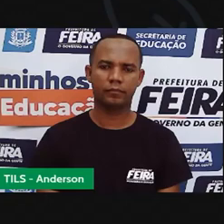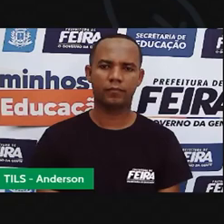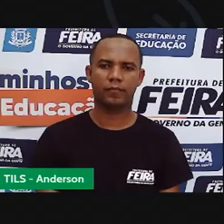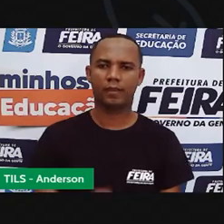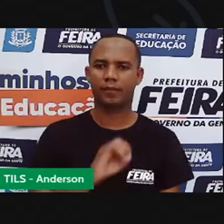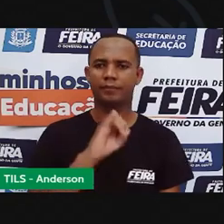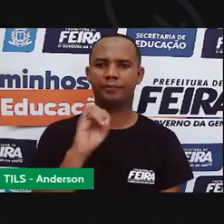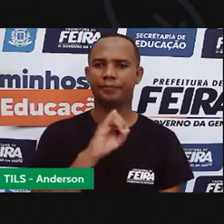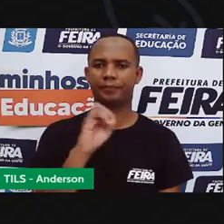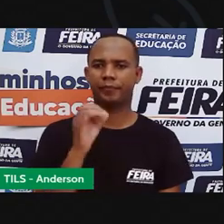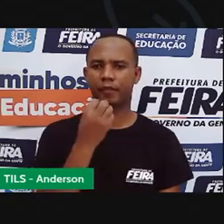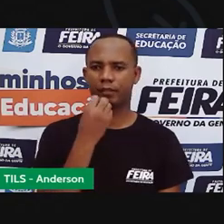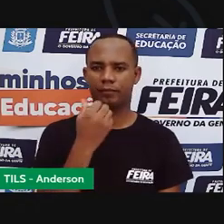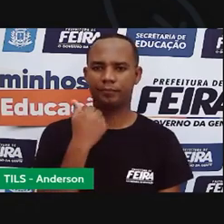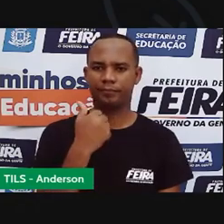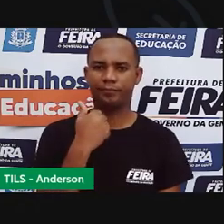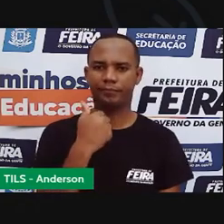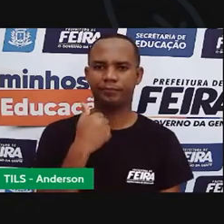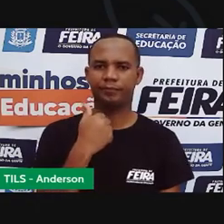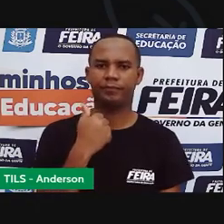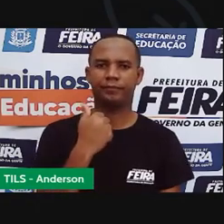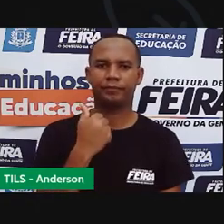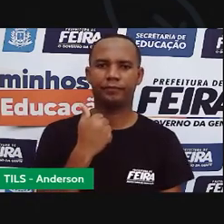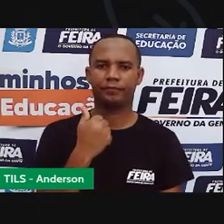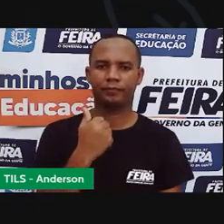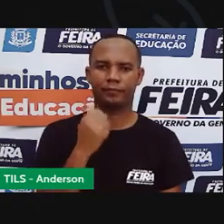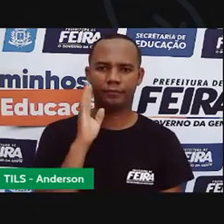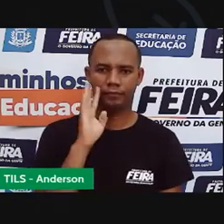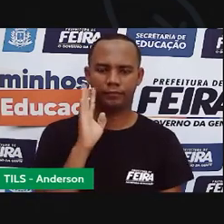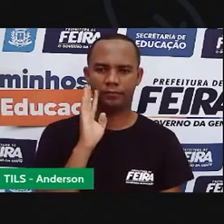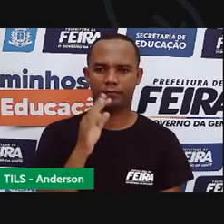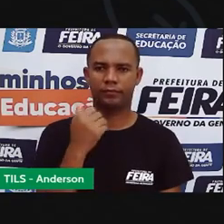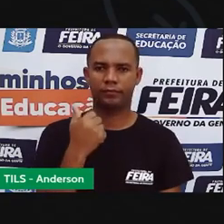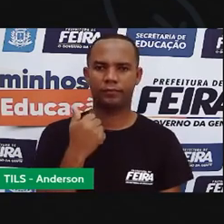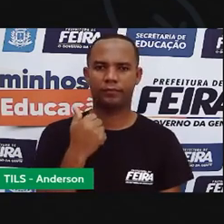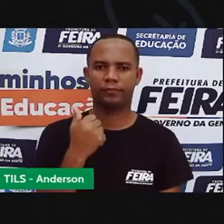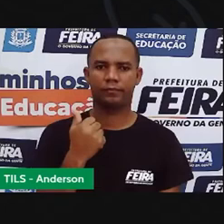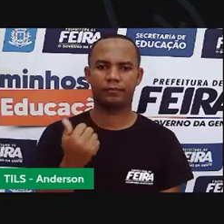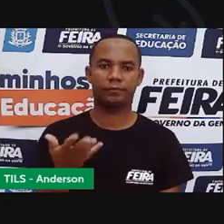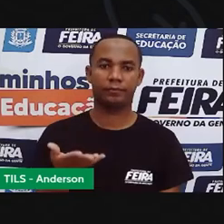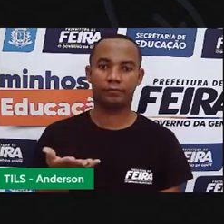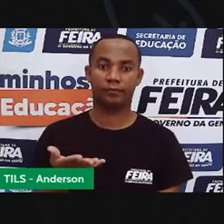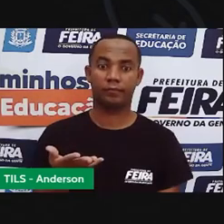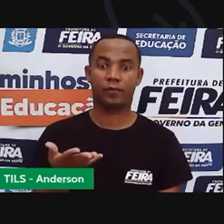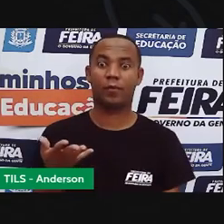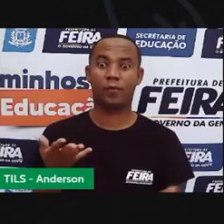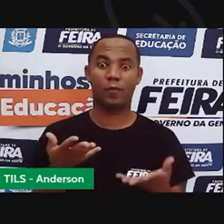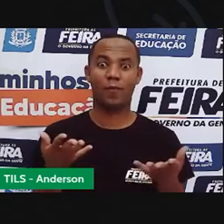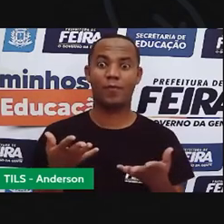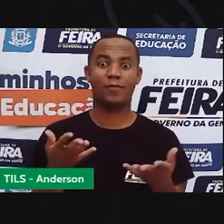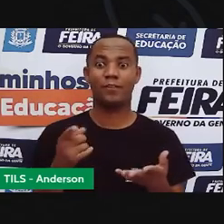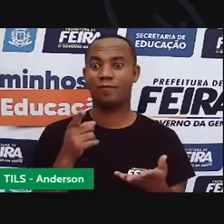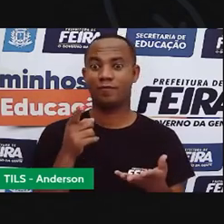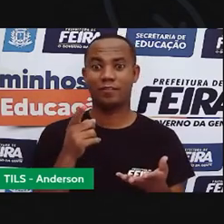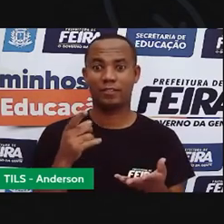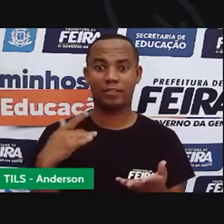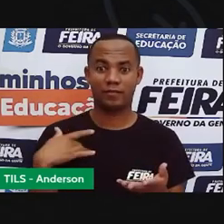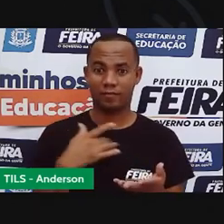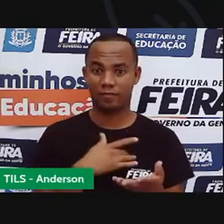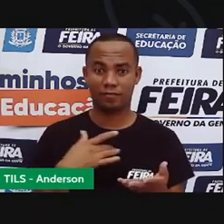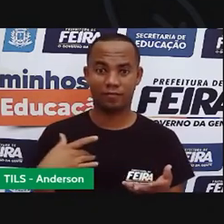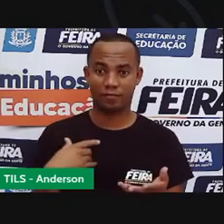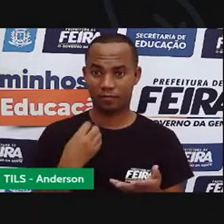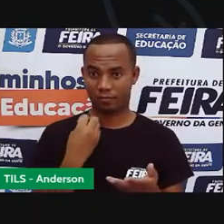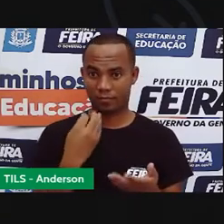Oi, turma! Tudo bem com vocês? Como vocês estão? E aí, como é que vocês estão esses